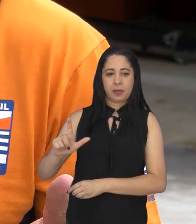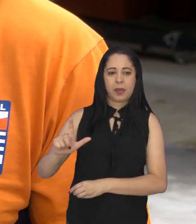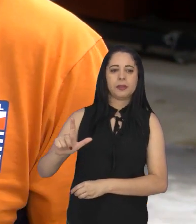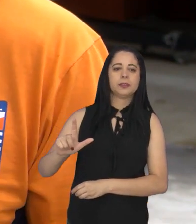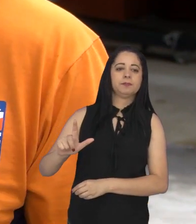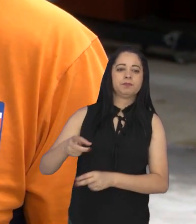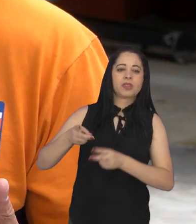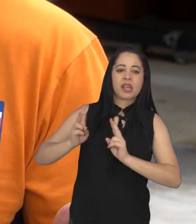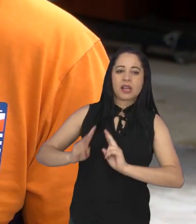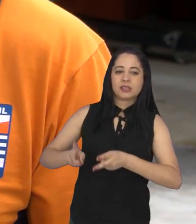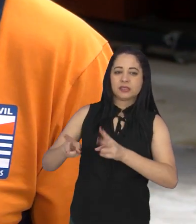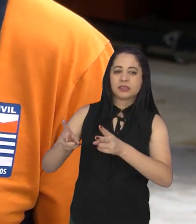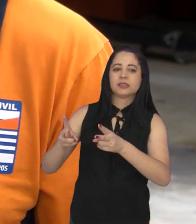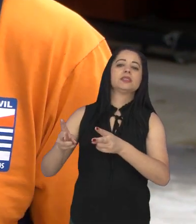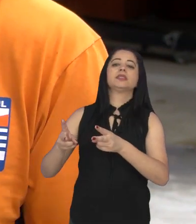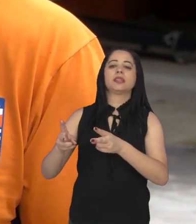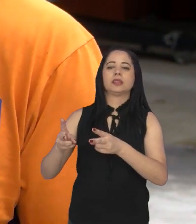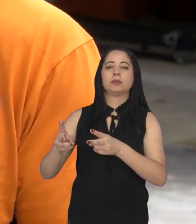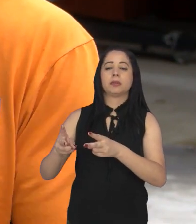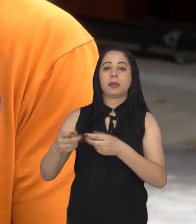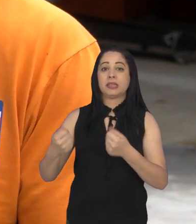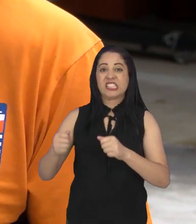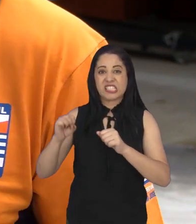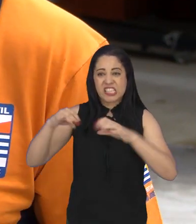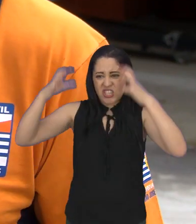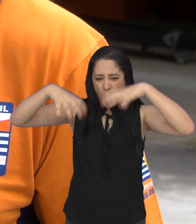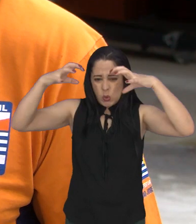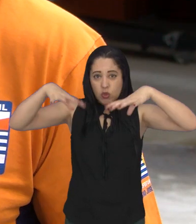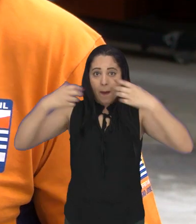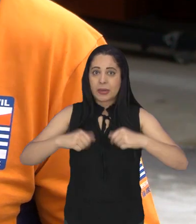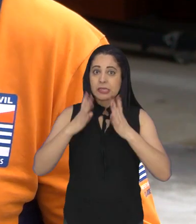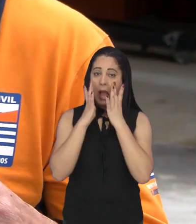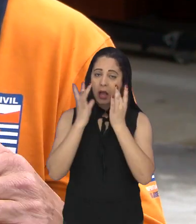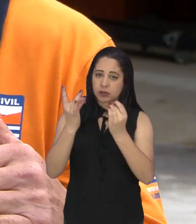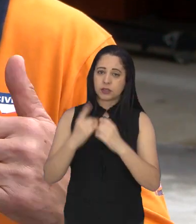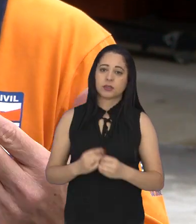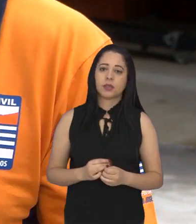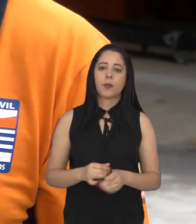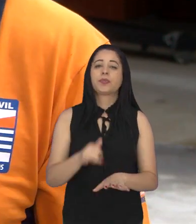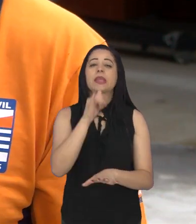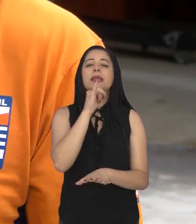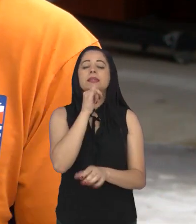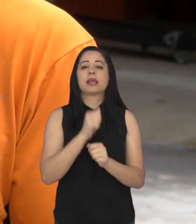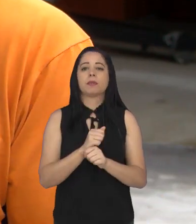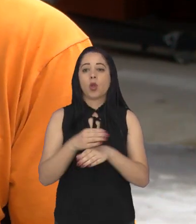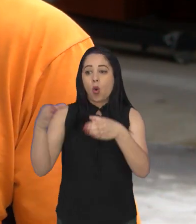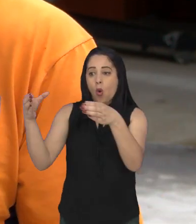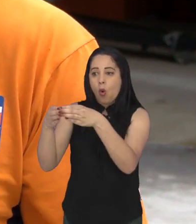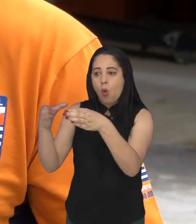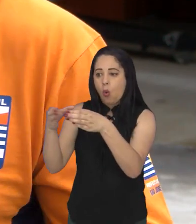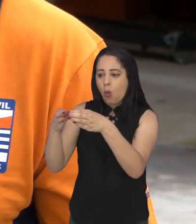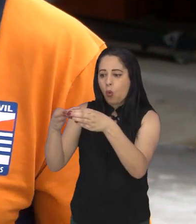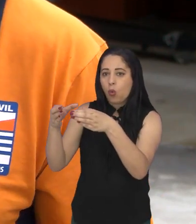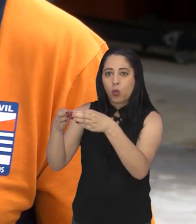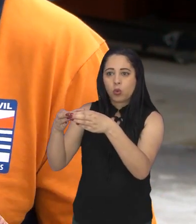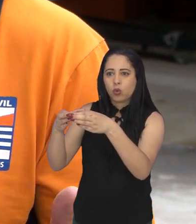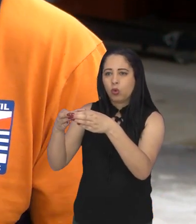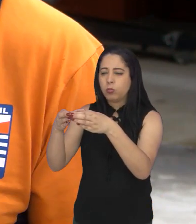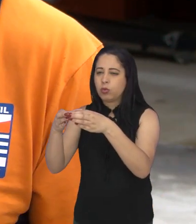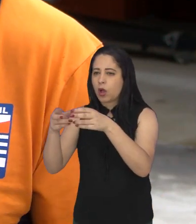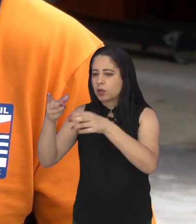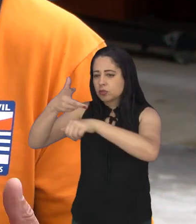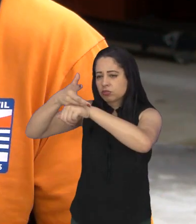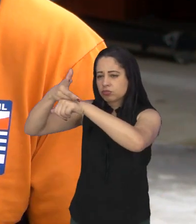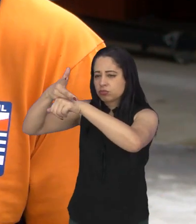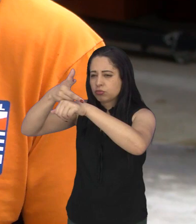para sair de uma situação de observação para um estado de alerta. Então, a partir do momento que uma comunidade chega a